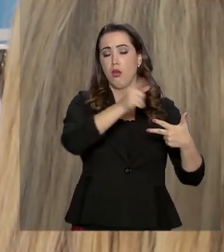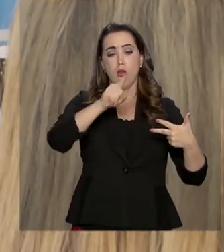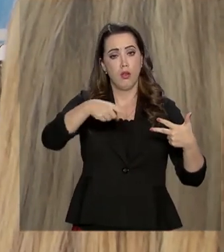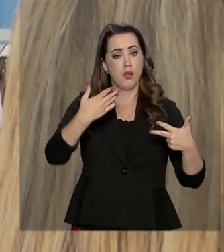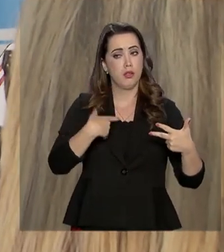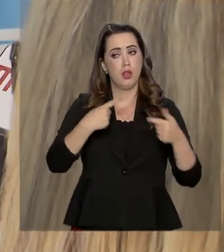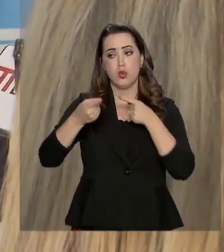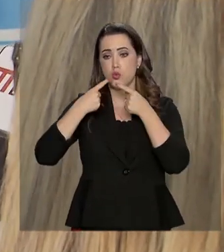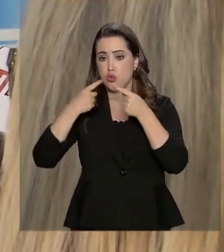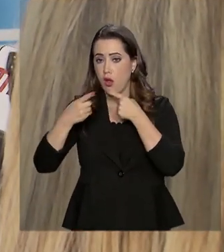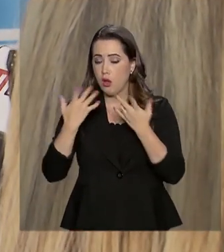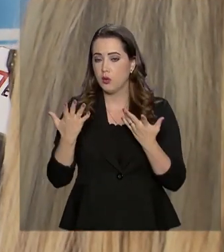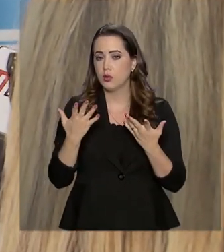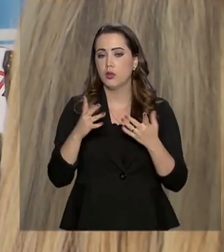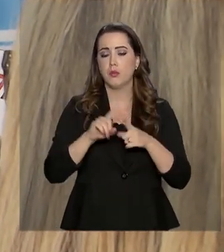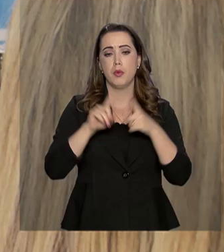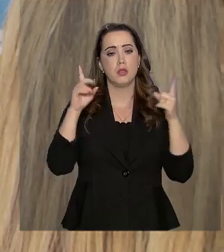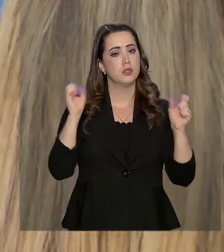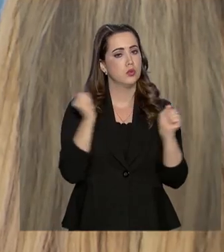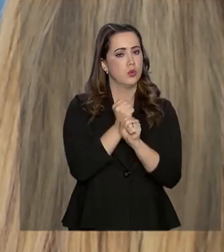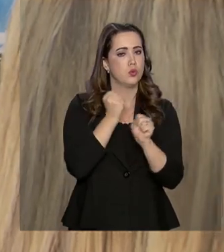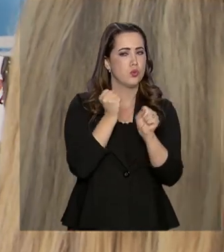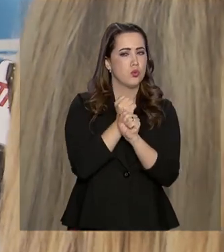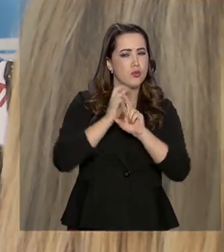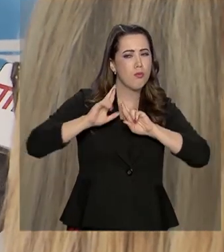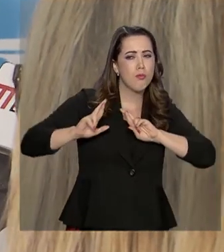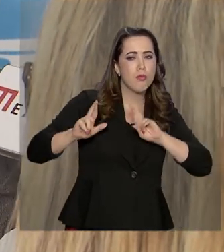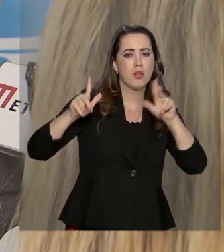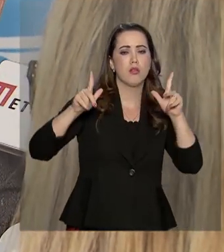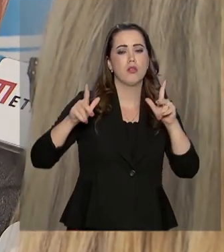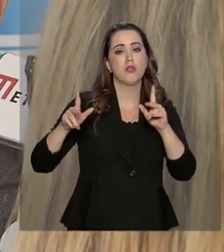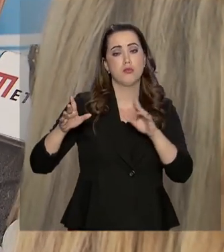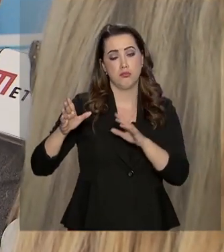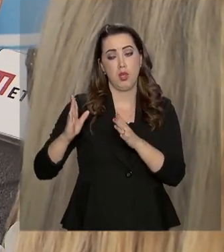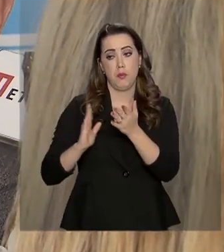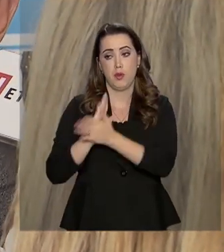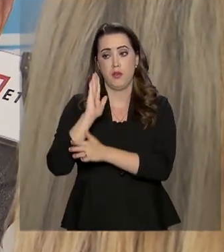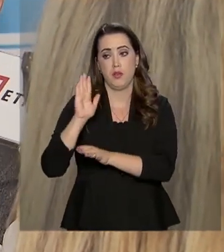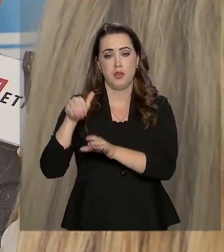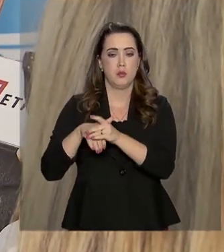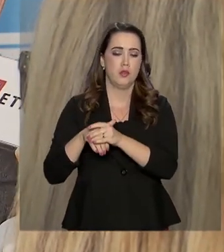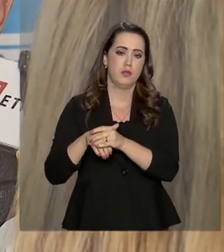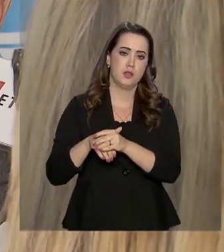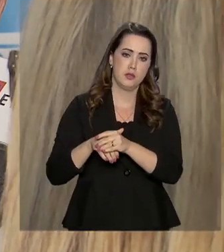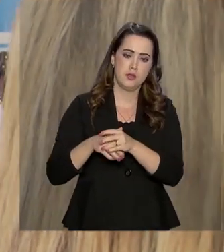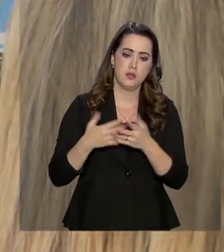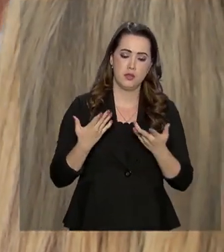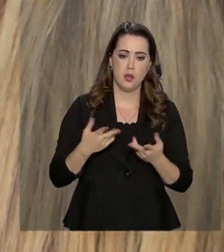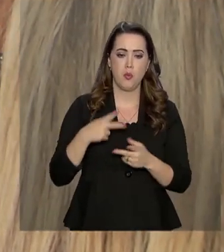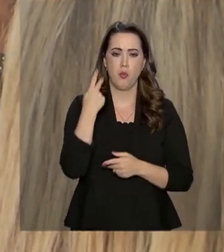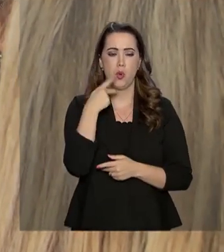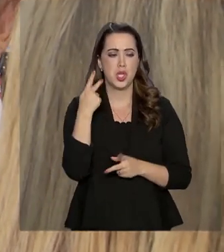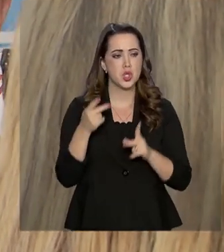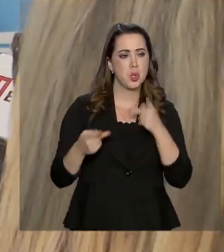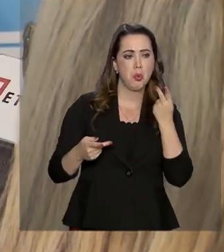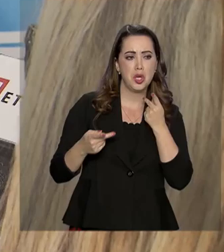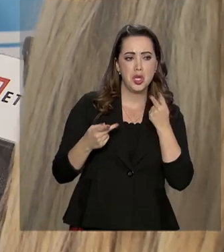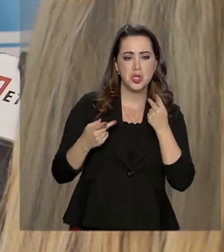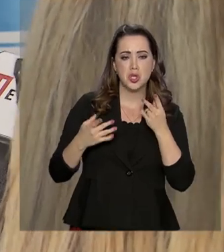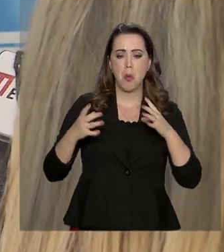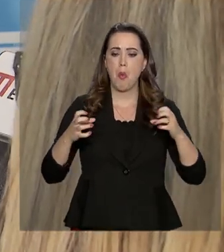baseada no diálogo, mas com uma construção diferente, que foi legitimada pelas urnas. A disputa política ficou lá.